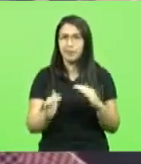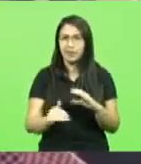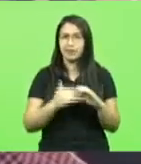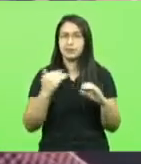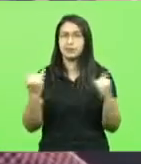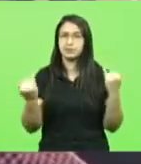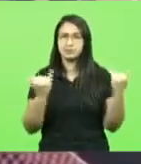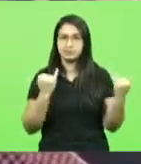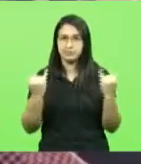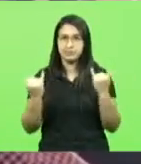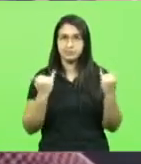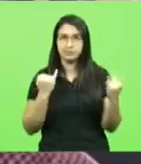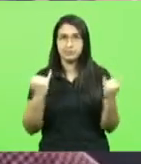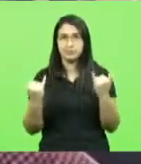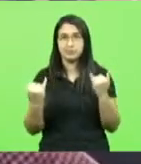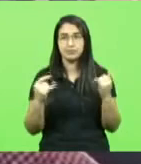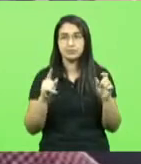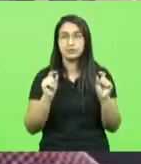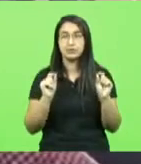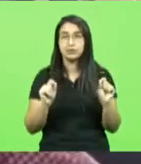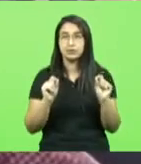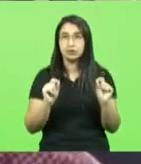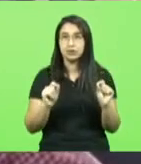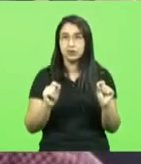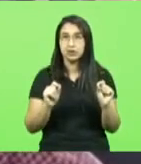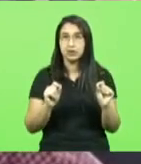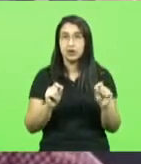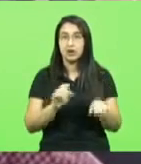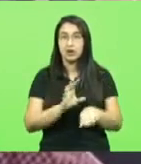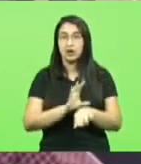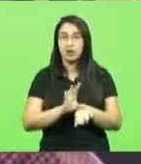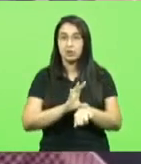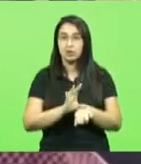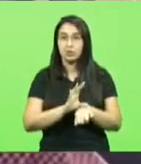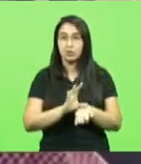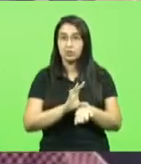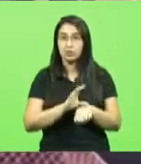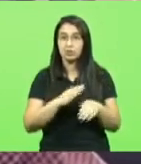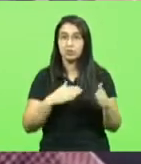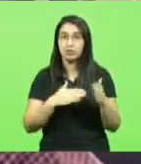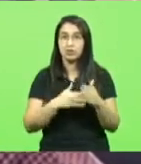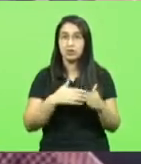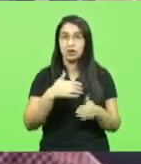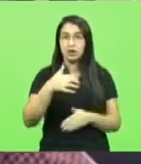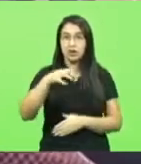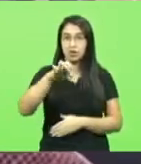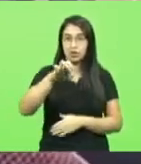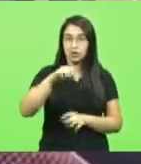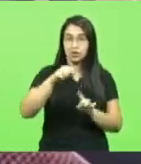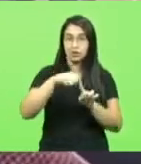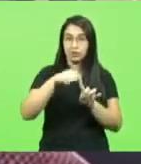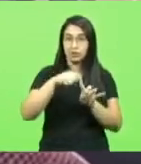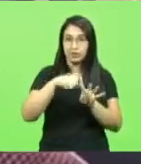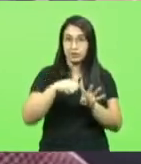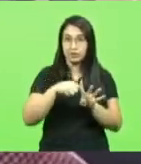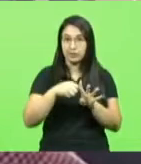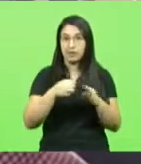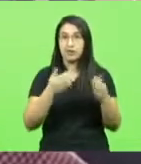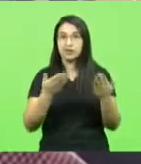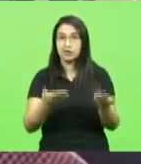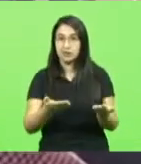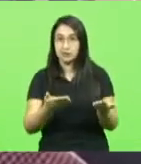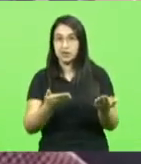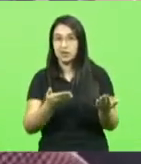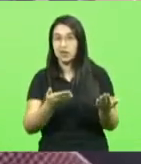que cursos que duravam até nove meses para que oficiais, por